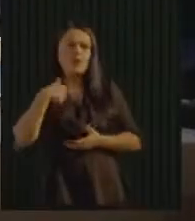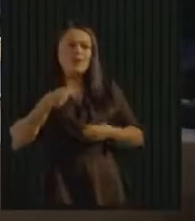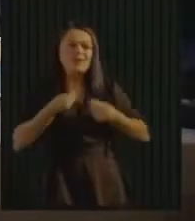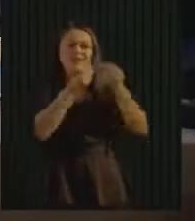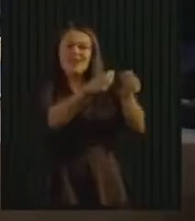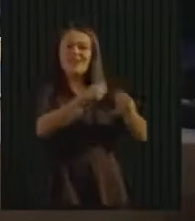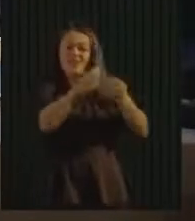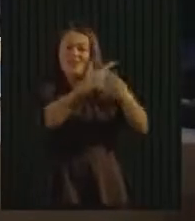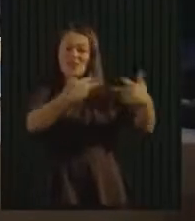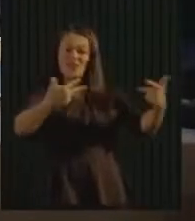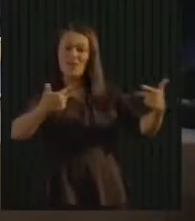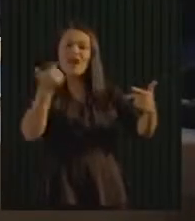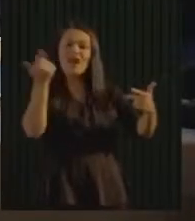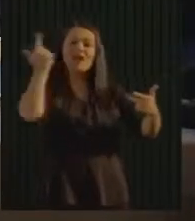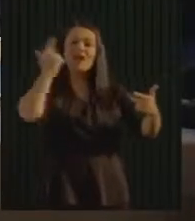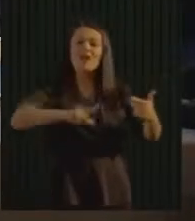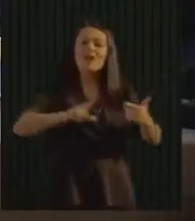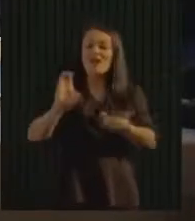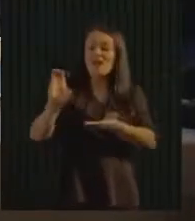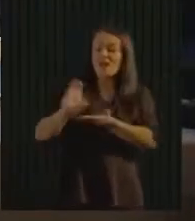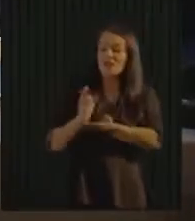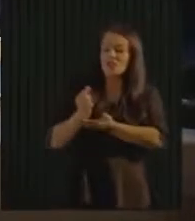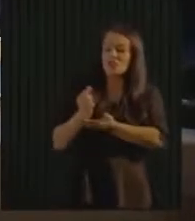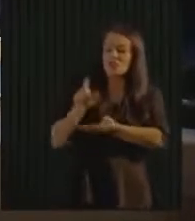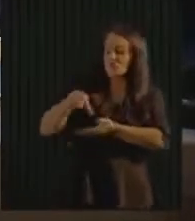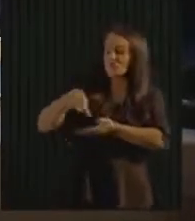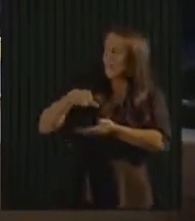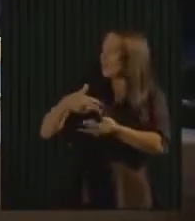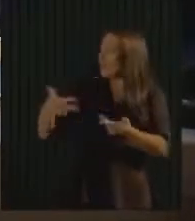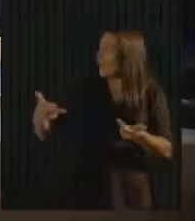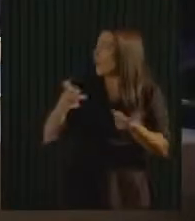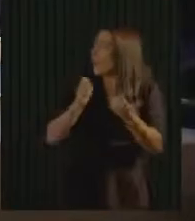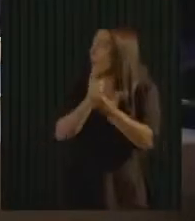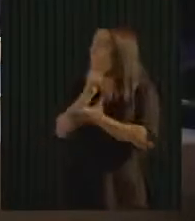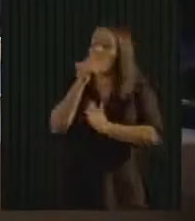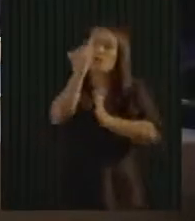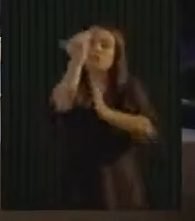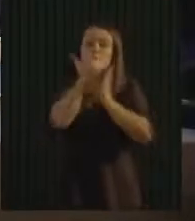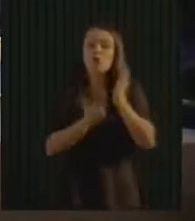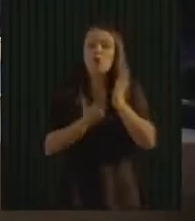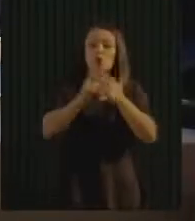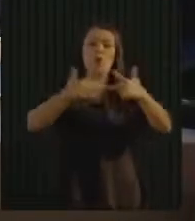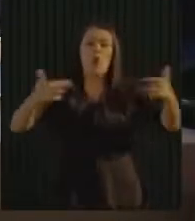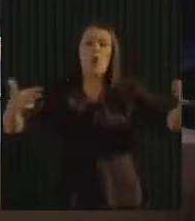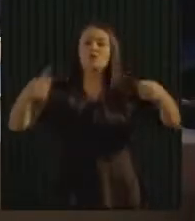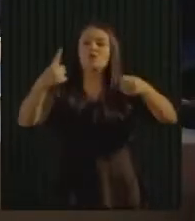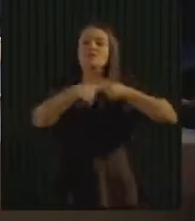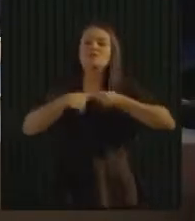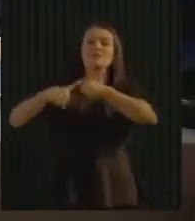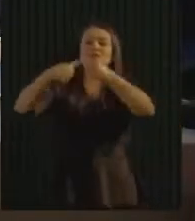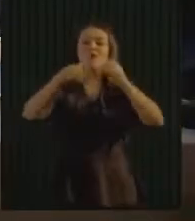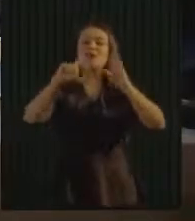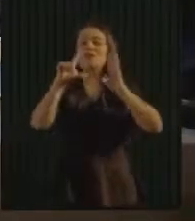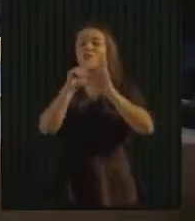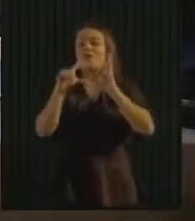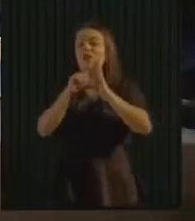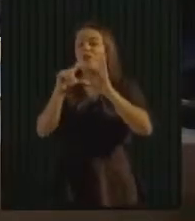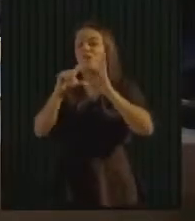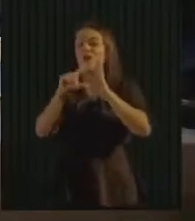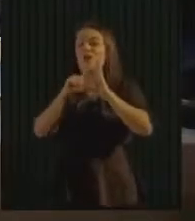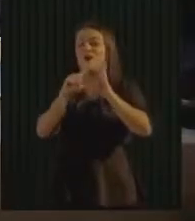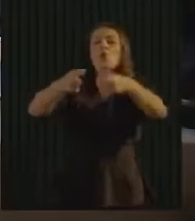mudanças que a gente fez administrativas no município, só a economia de três meses nessas mudanças administrativas, permitiu que a gente,